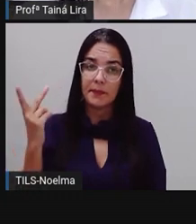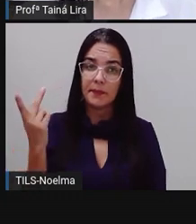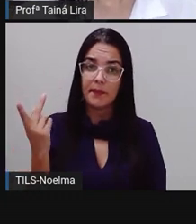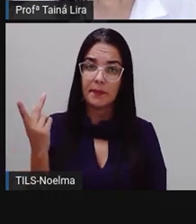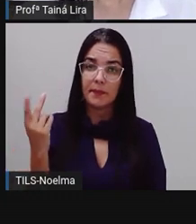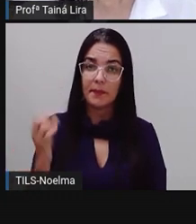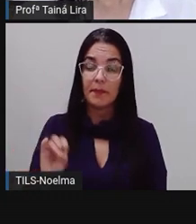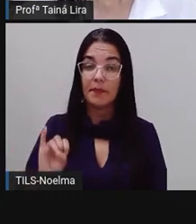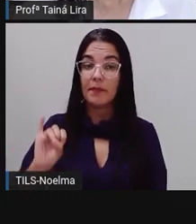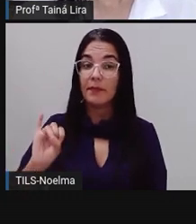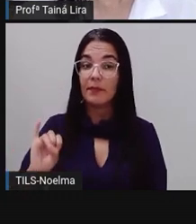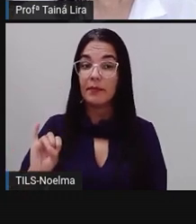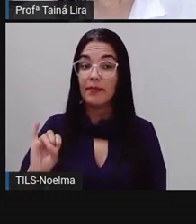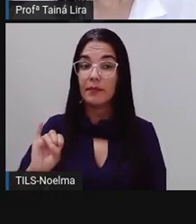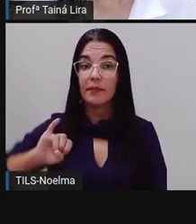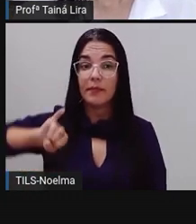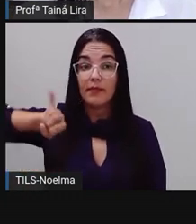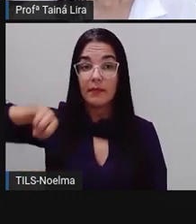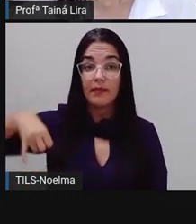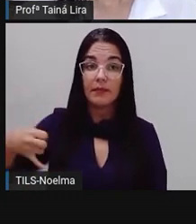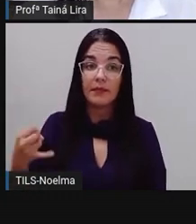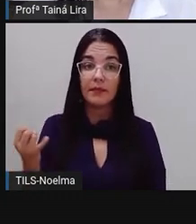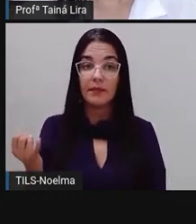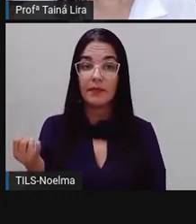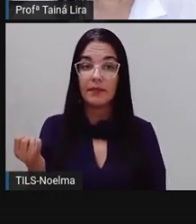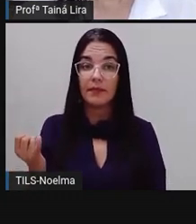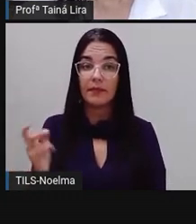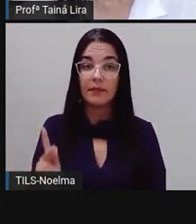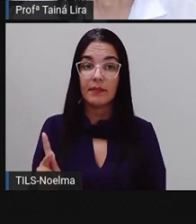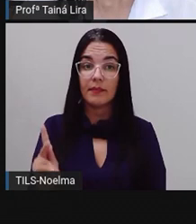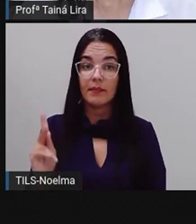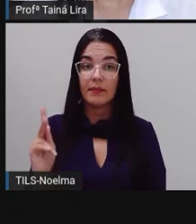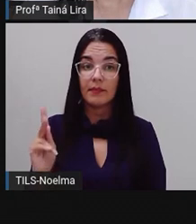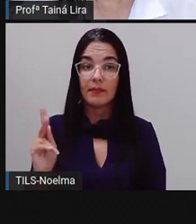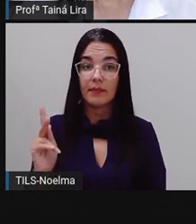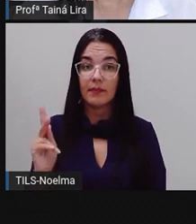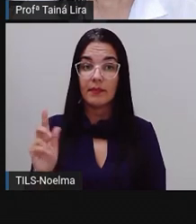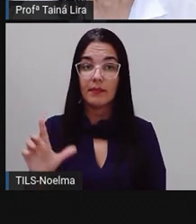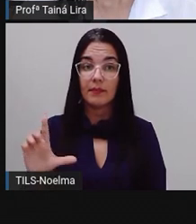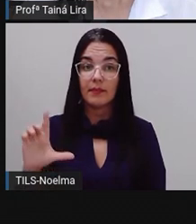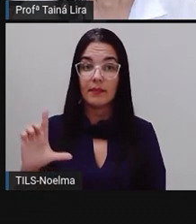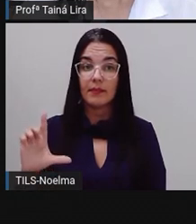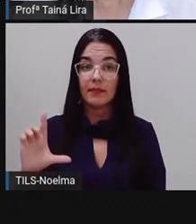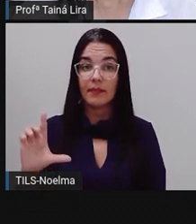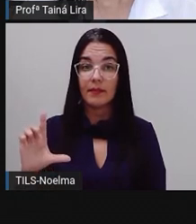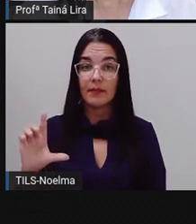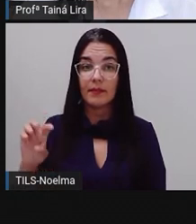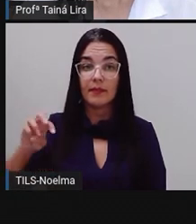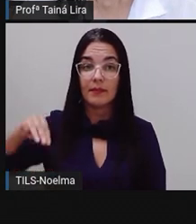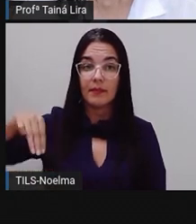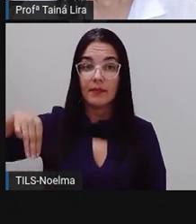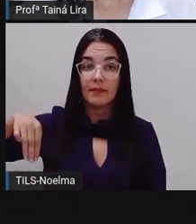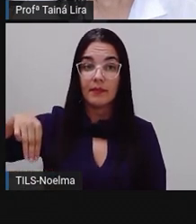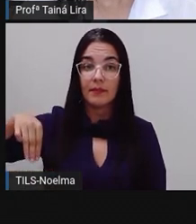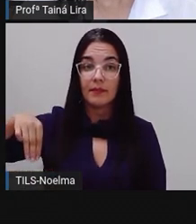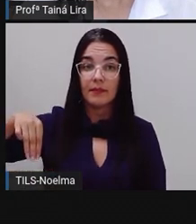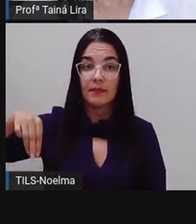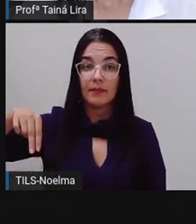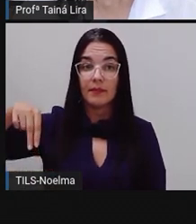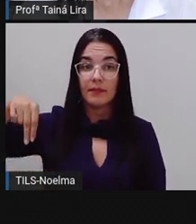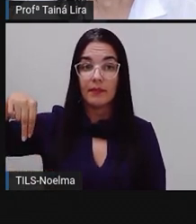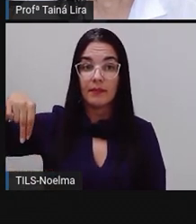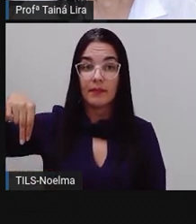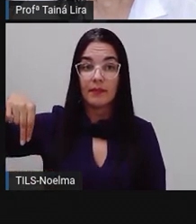H, I, G, K, L, M,